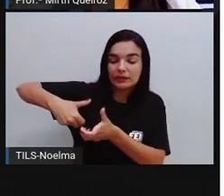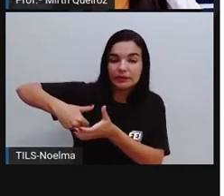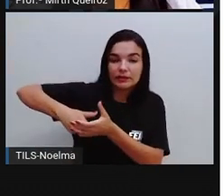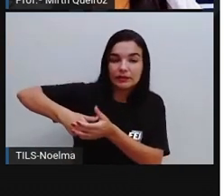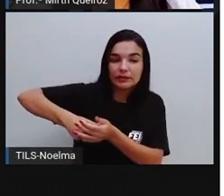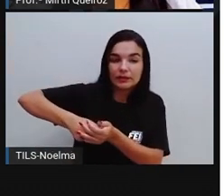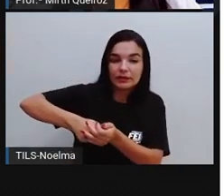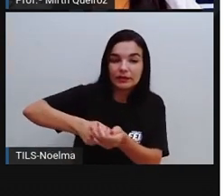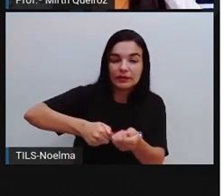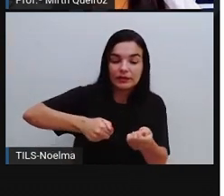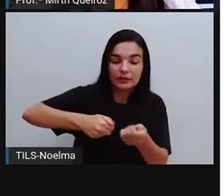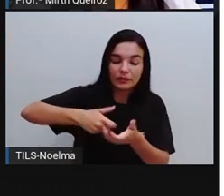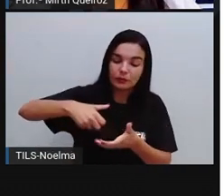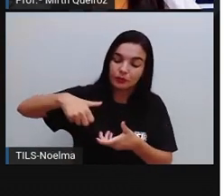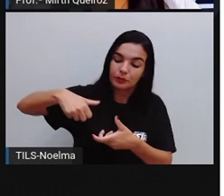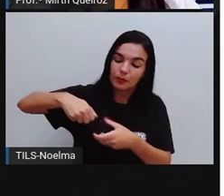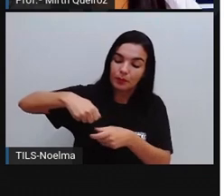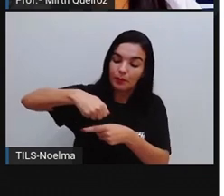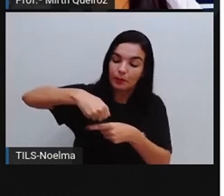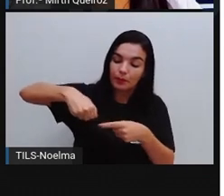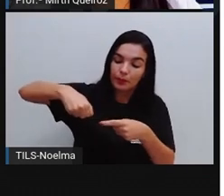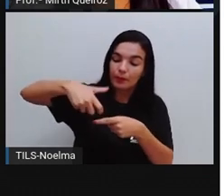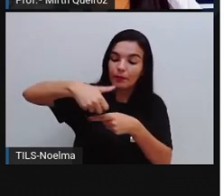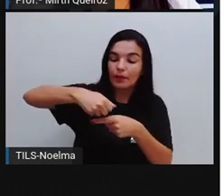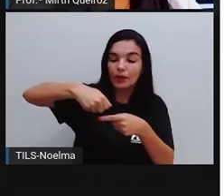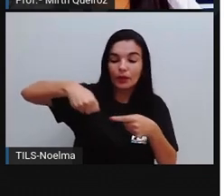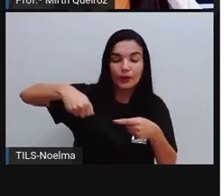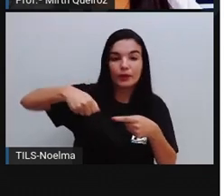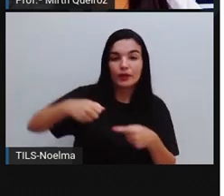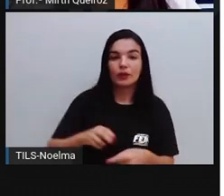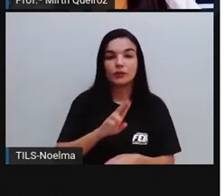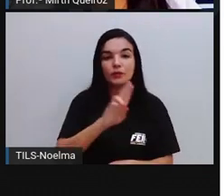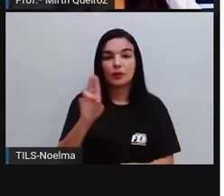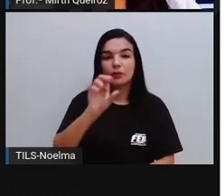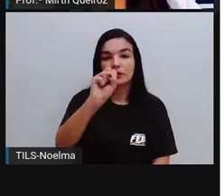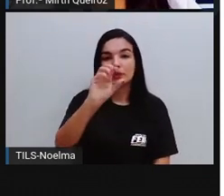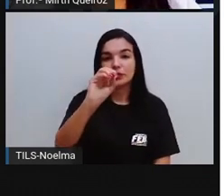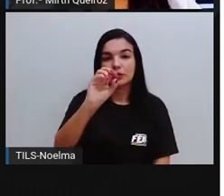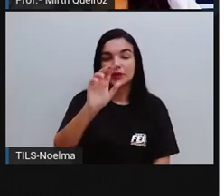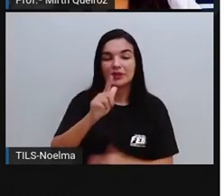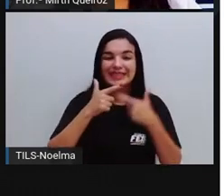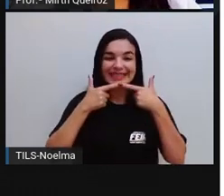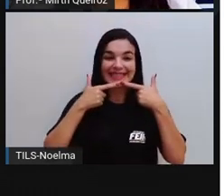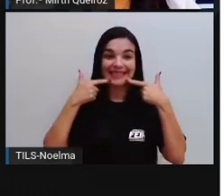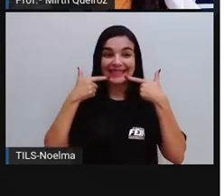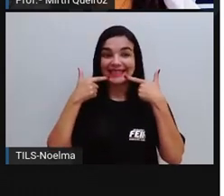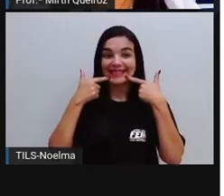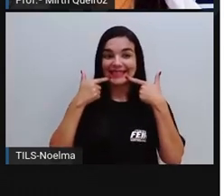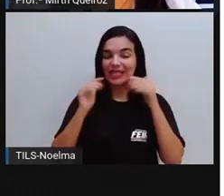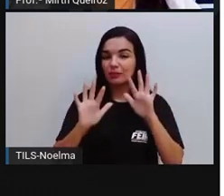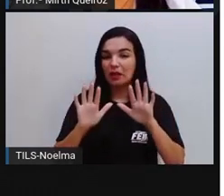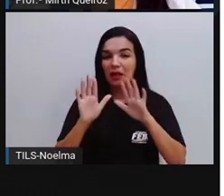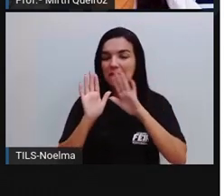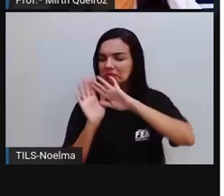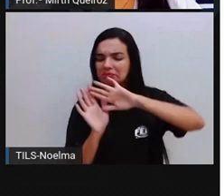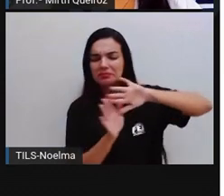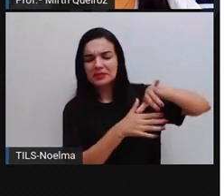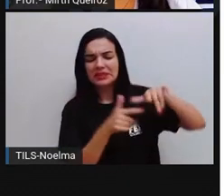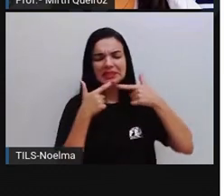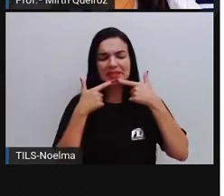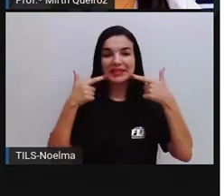dental, né? Sorriso. Deixe de lado aquele sorrisinho amarelo, né? E